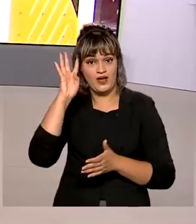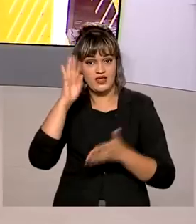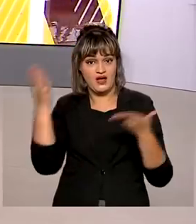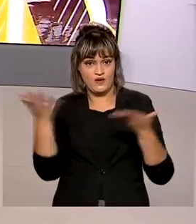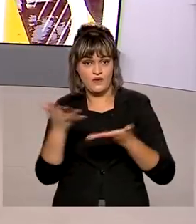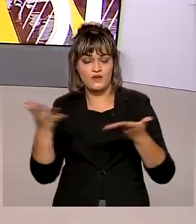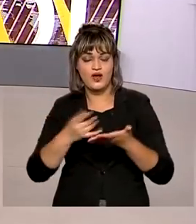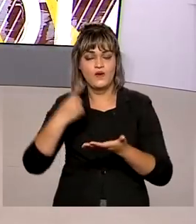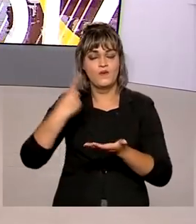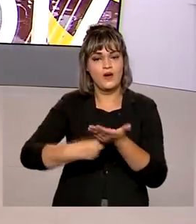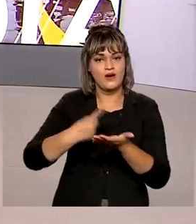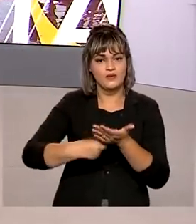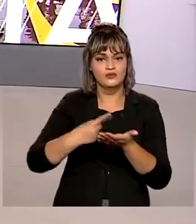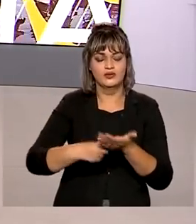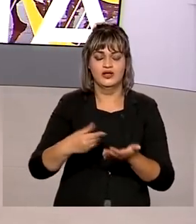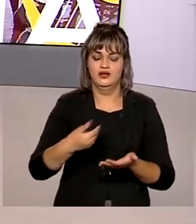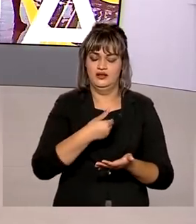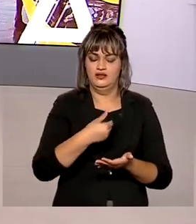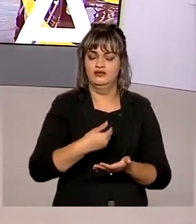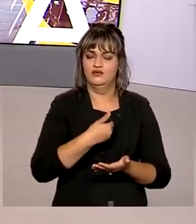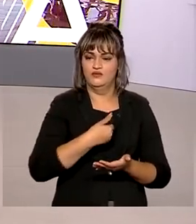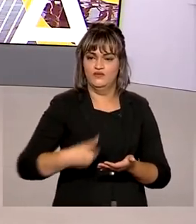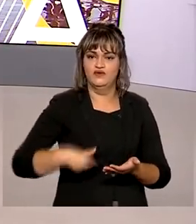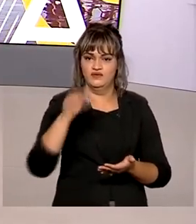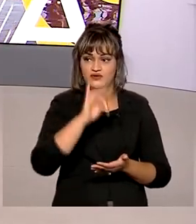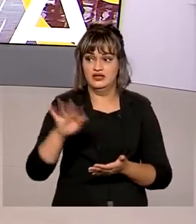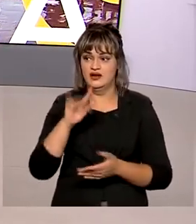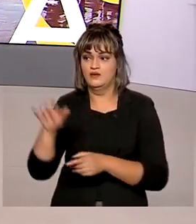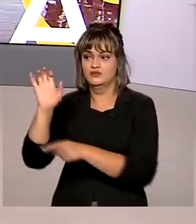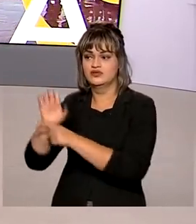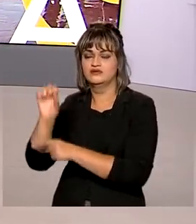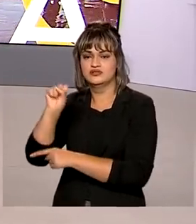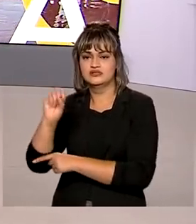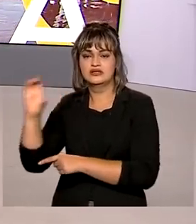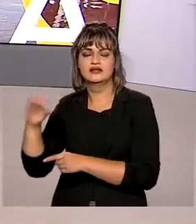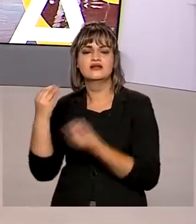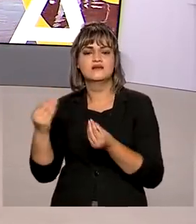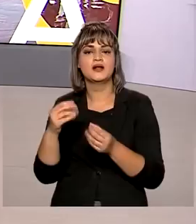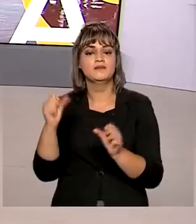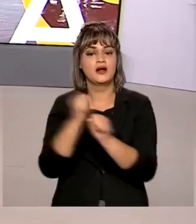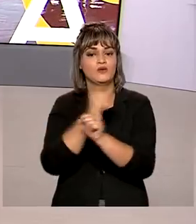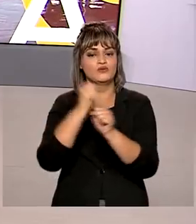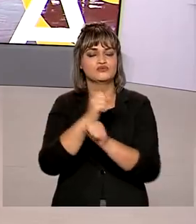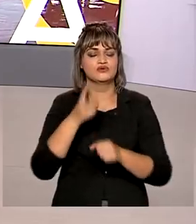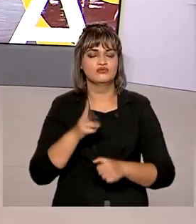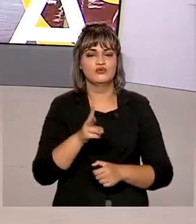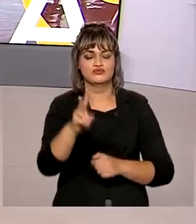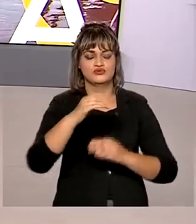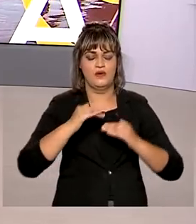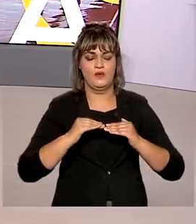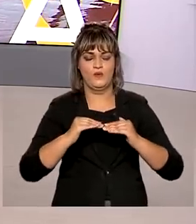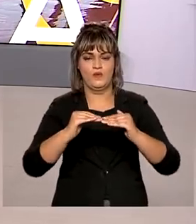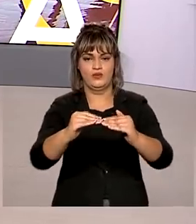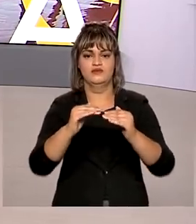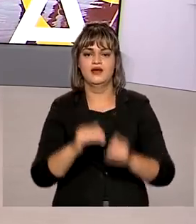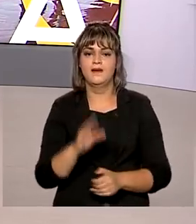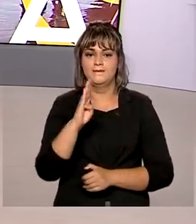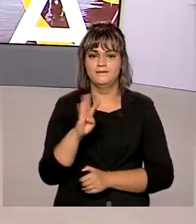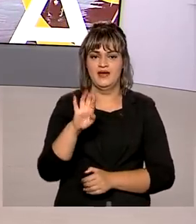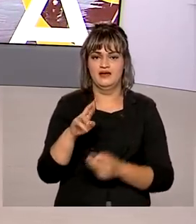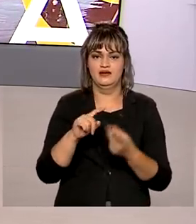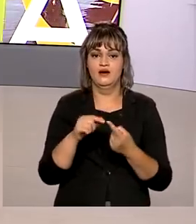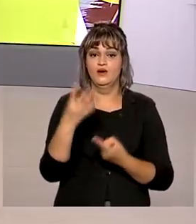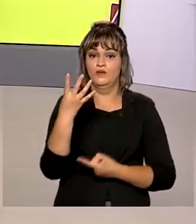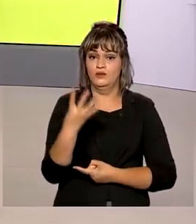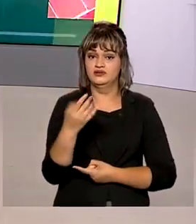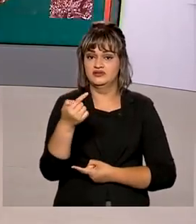acordo entre o governo federal e o de Santa Catarina para continuidade de obras em quatro rodovias do Estado. São as BRs